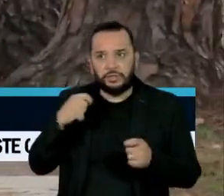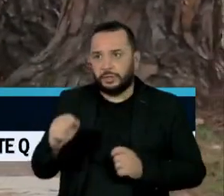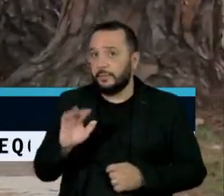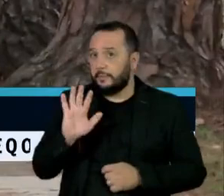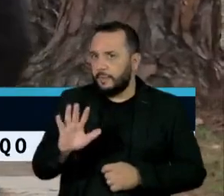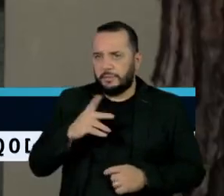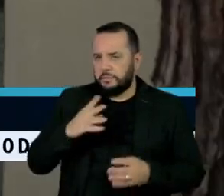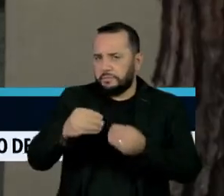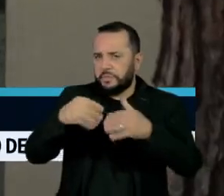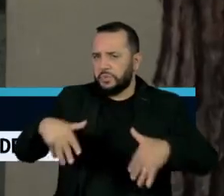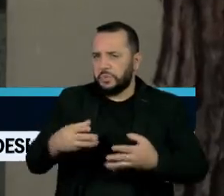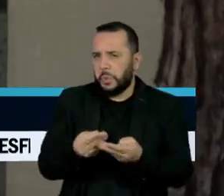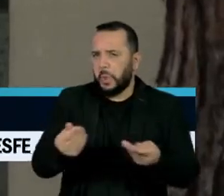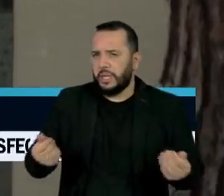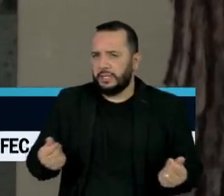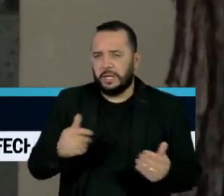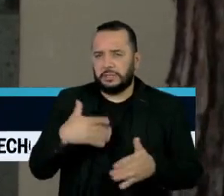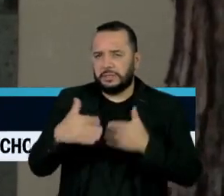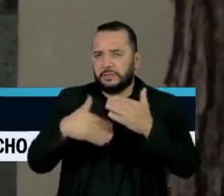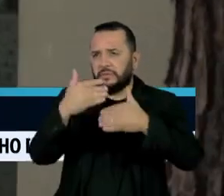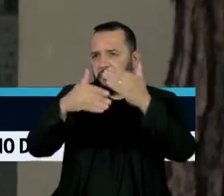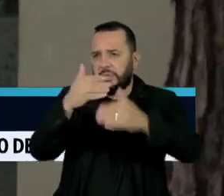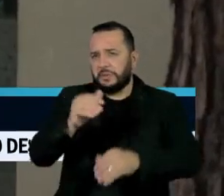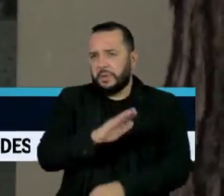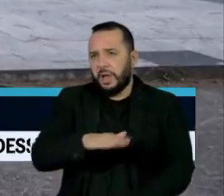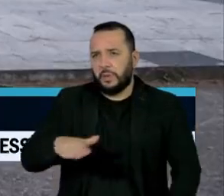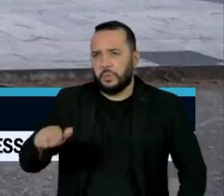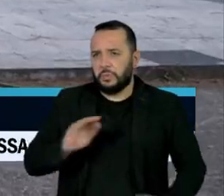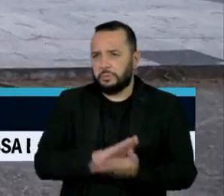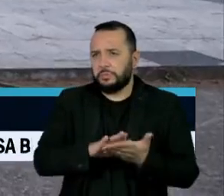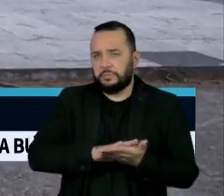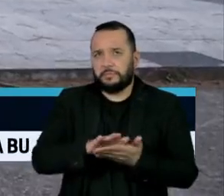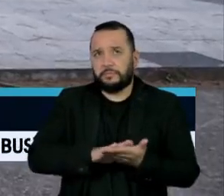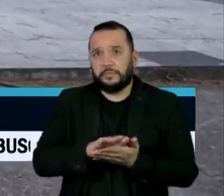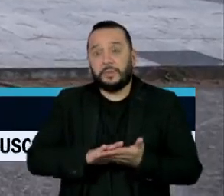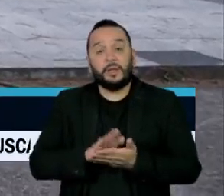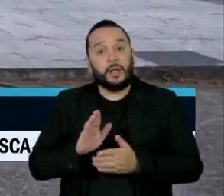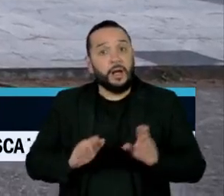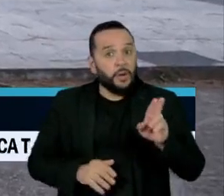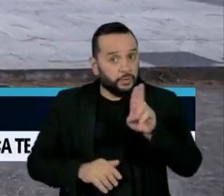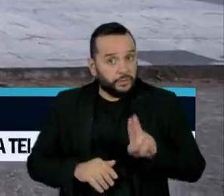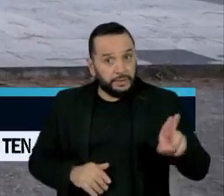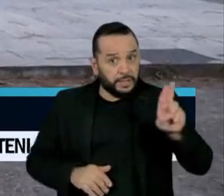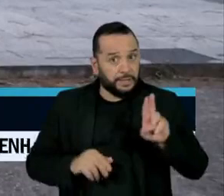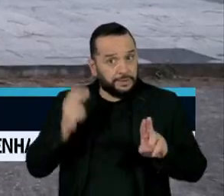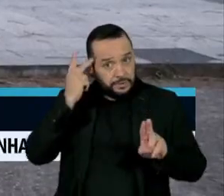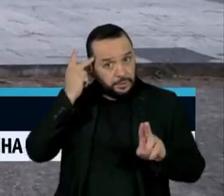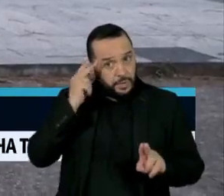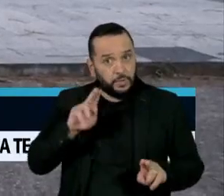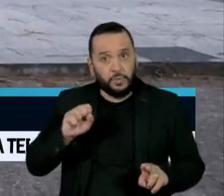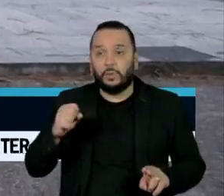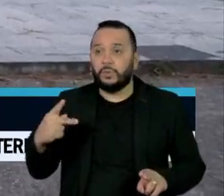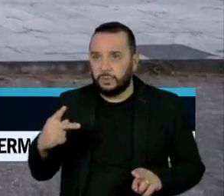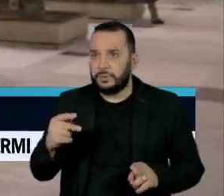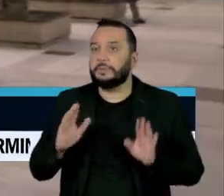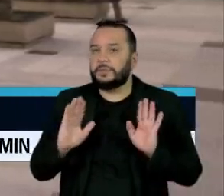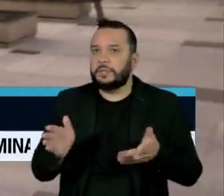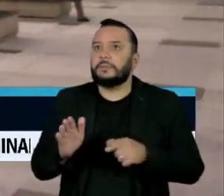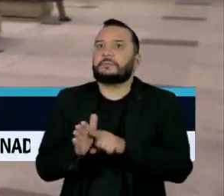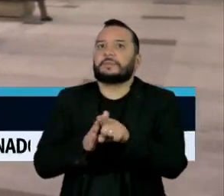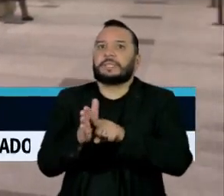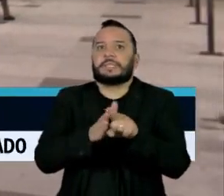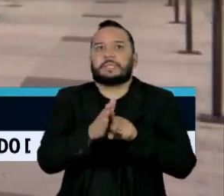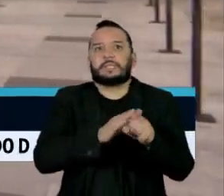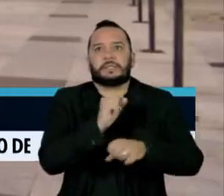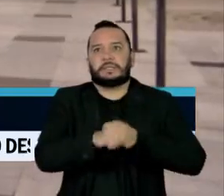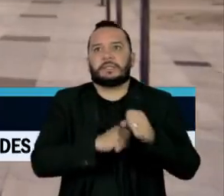houve prejuízo de qualidade no desempenho dos alunos. Pelo contrário, a Universidade de São Paulo, por exemplo, concluiu uma pesquisa